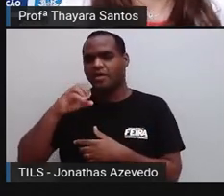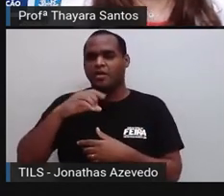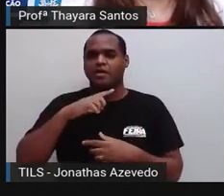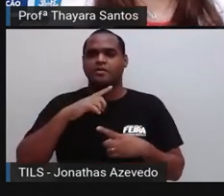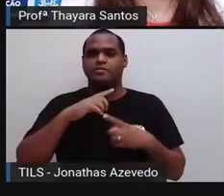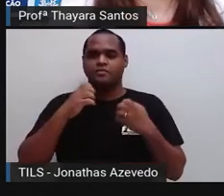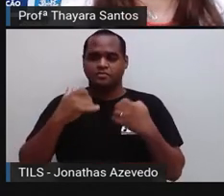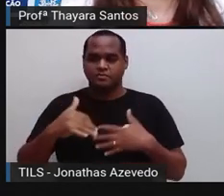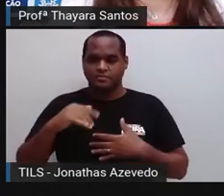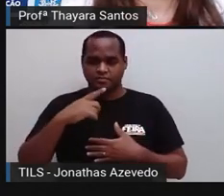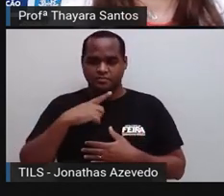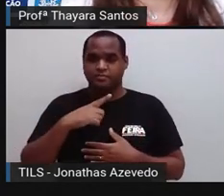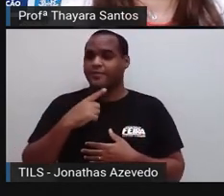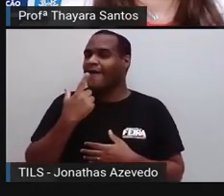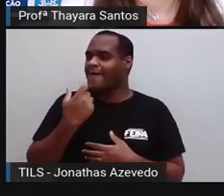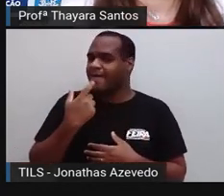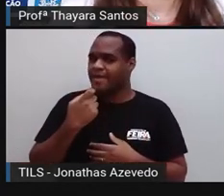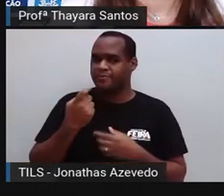sangue.